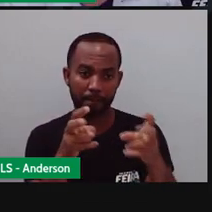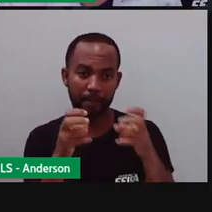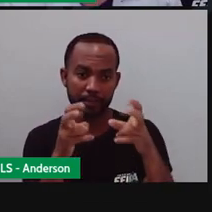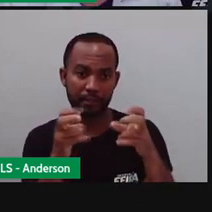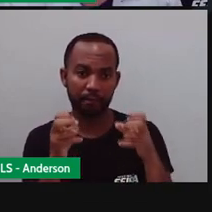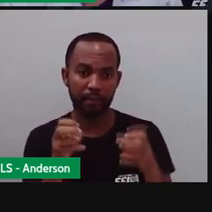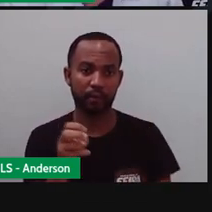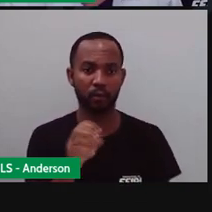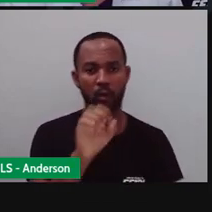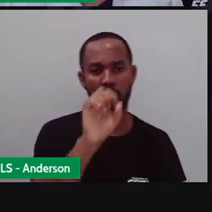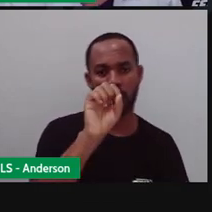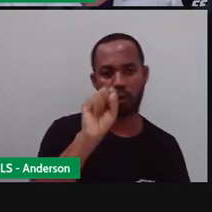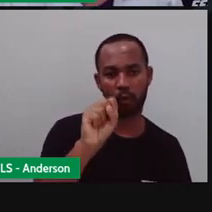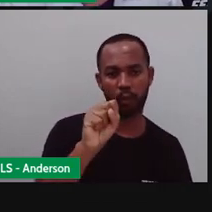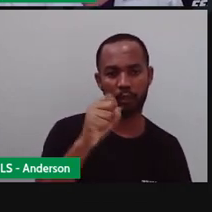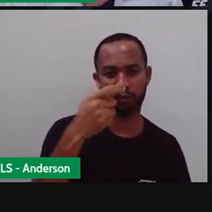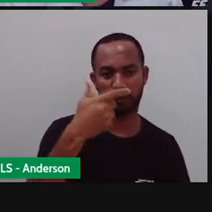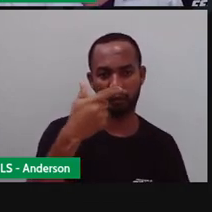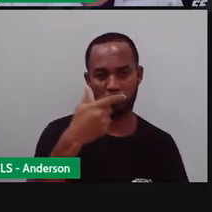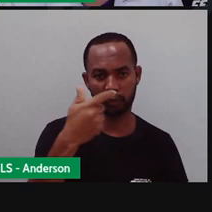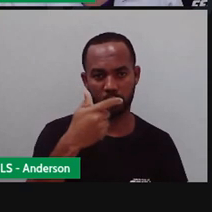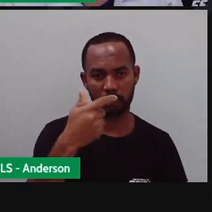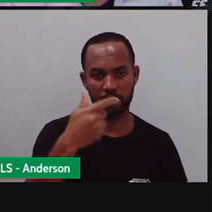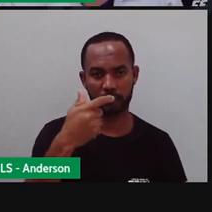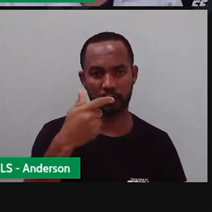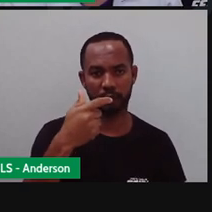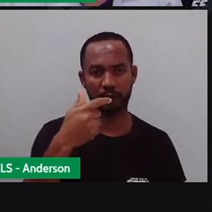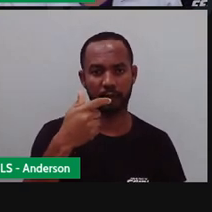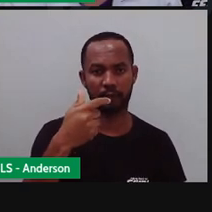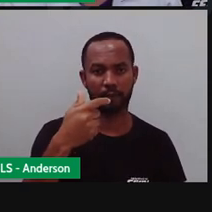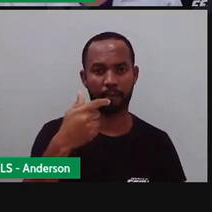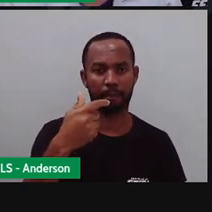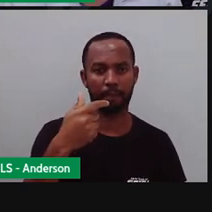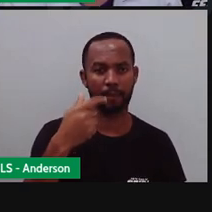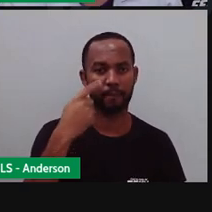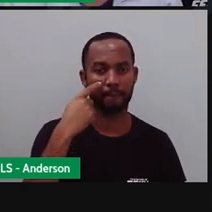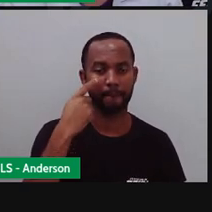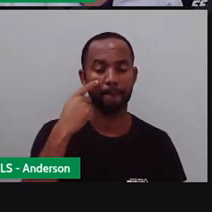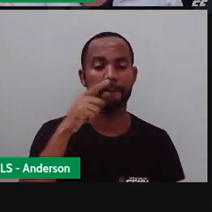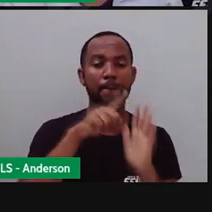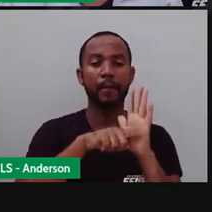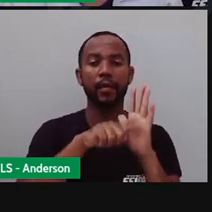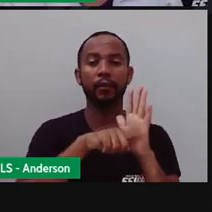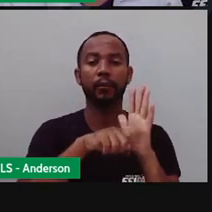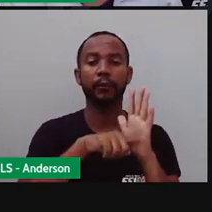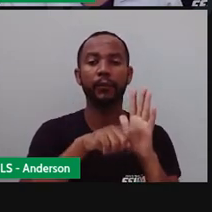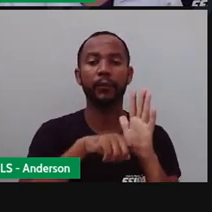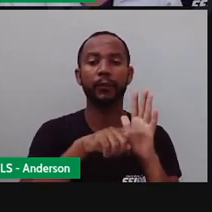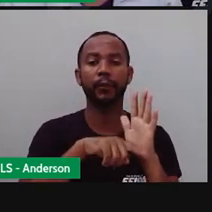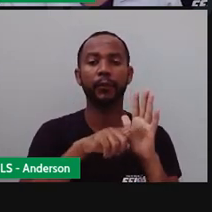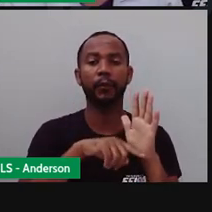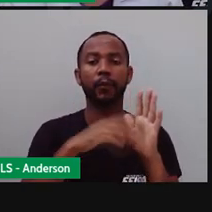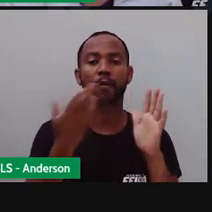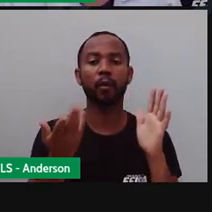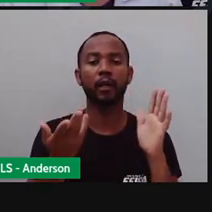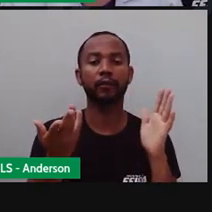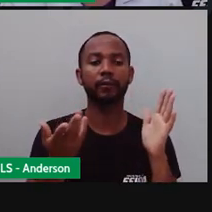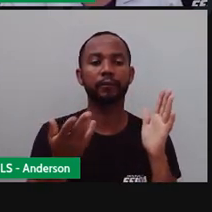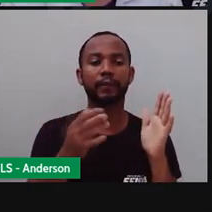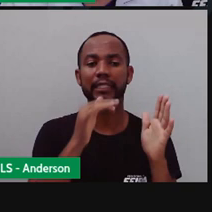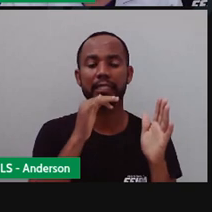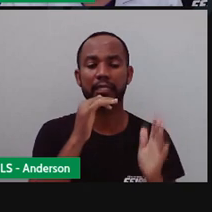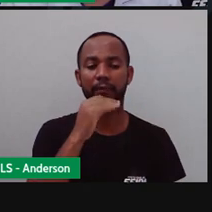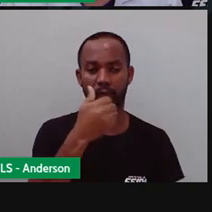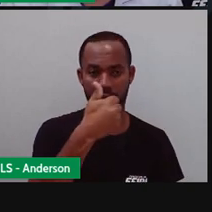82. Se diminuiu 82, quantos insetos ficaram? É isso? A cada 100 capturados.